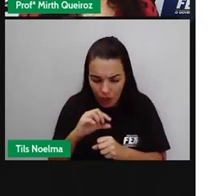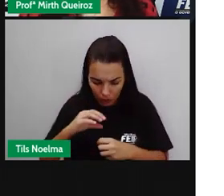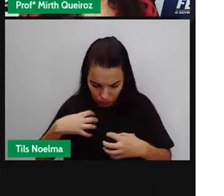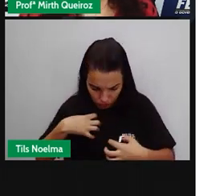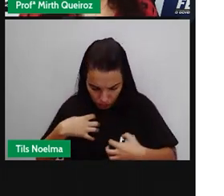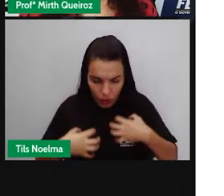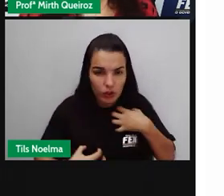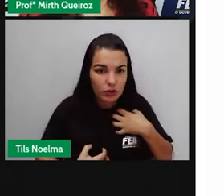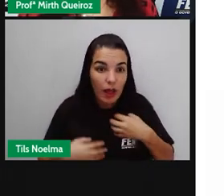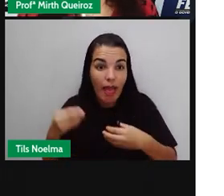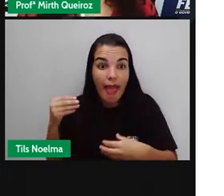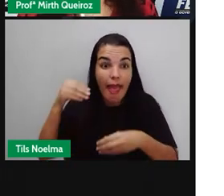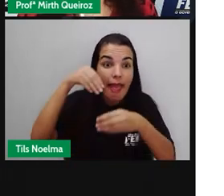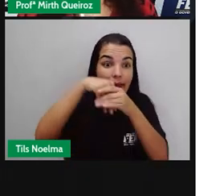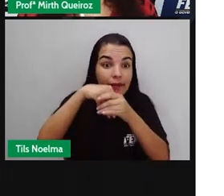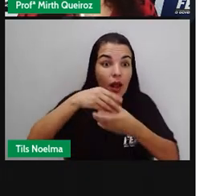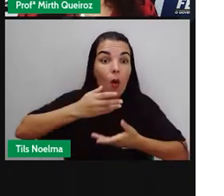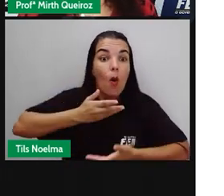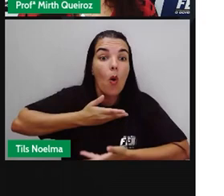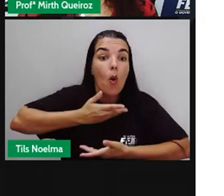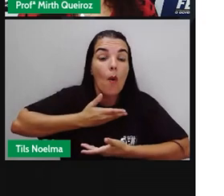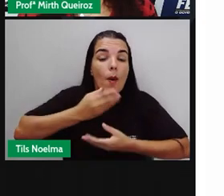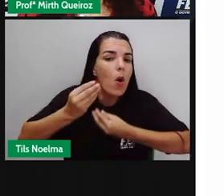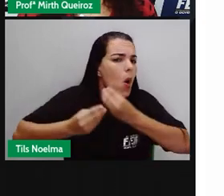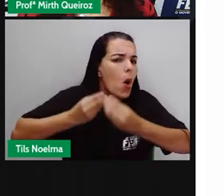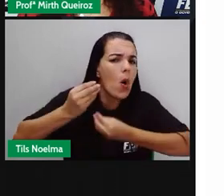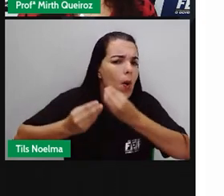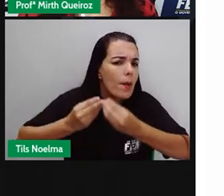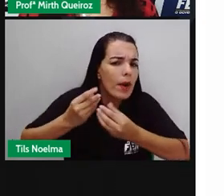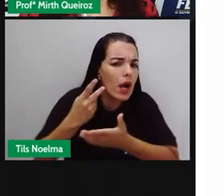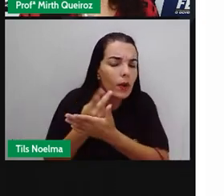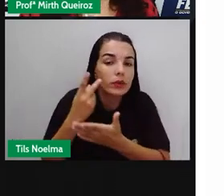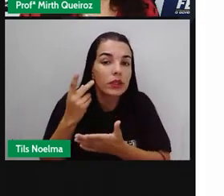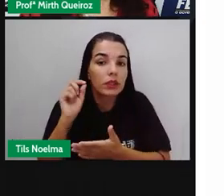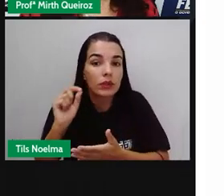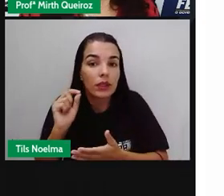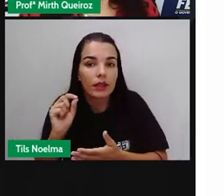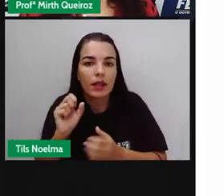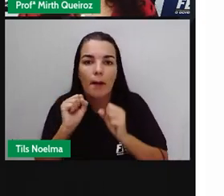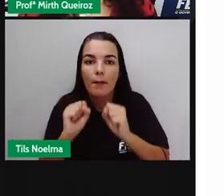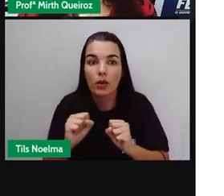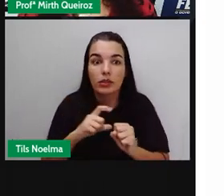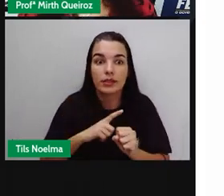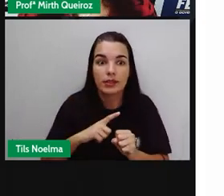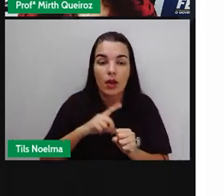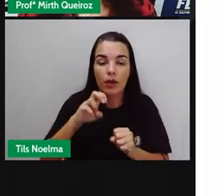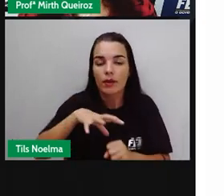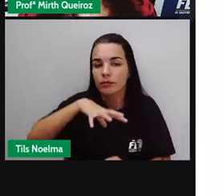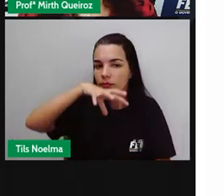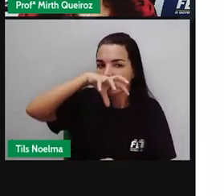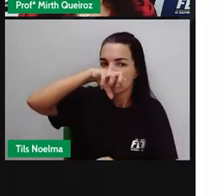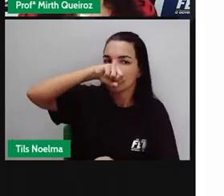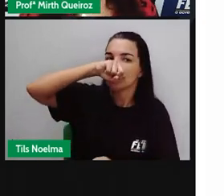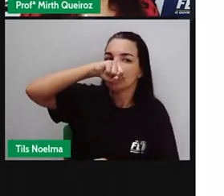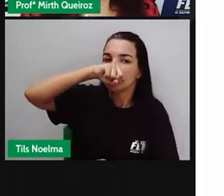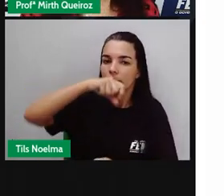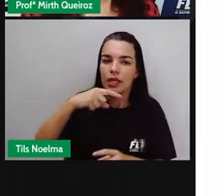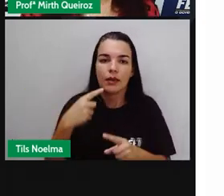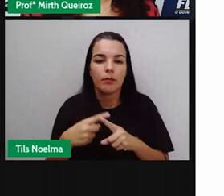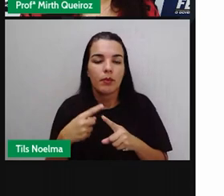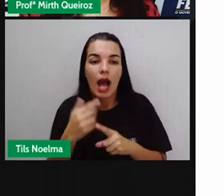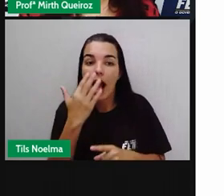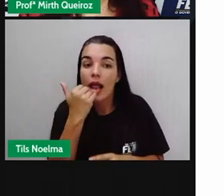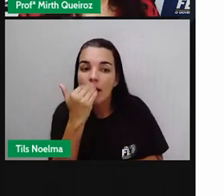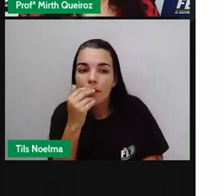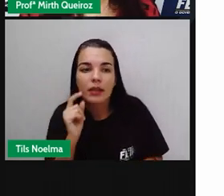entram no nosso corpo? Essa transmissão acontece a partir do ar, a partir de alimentos contaminados, água